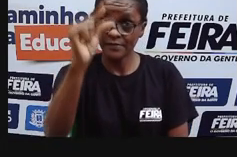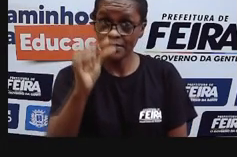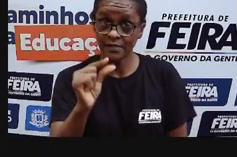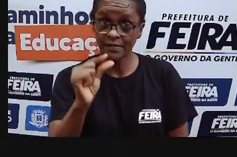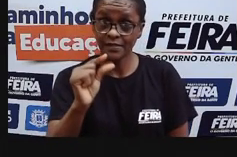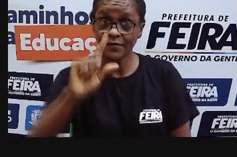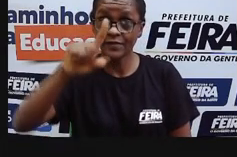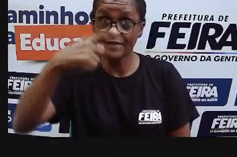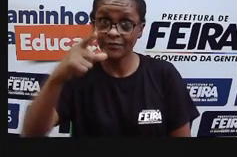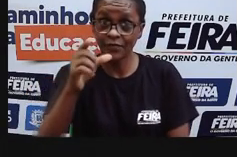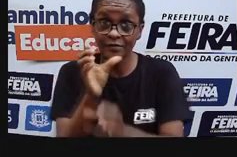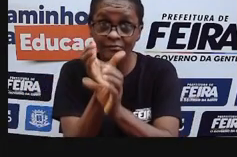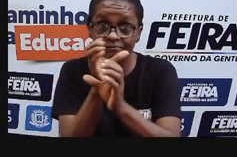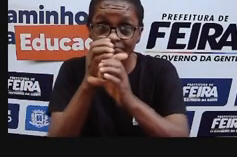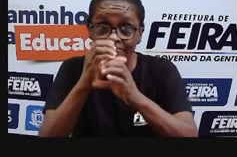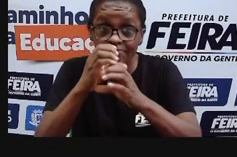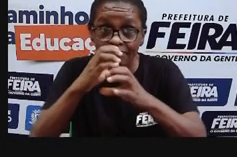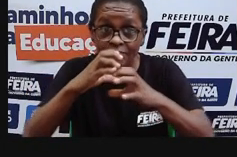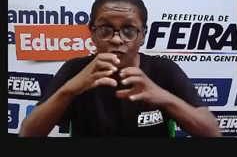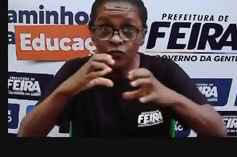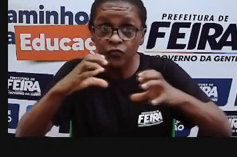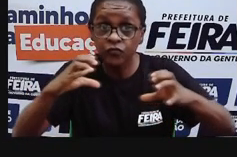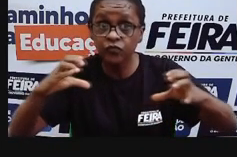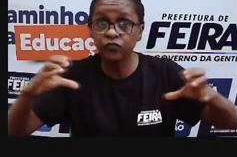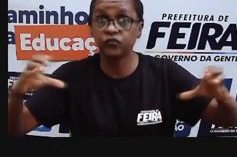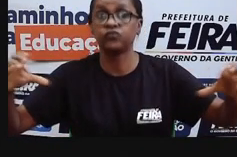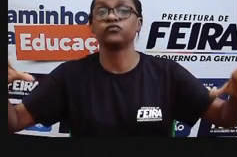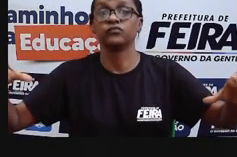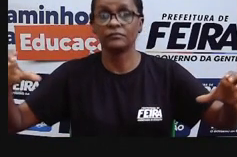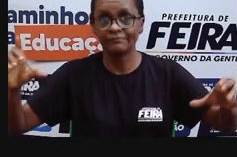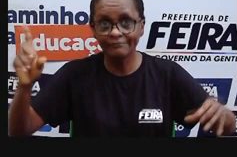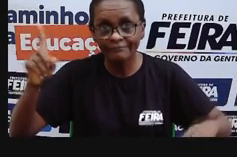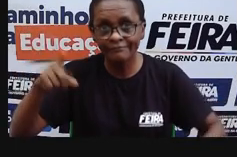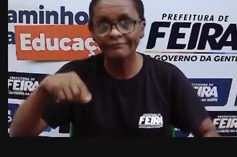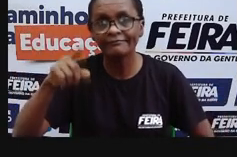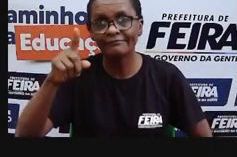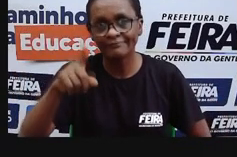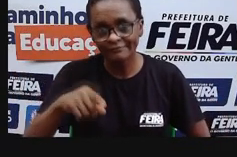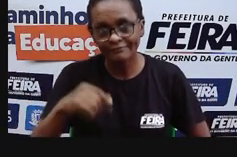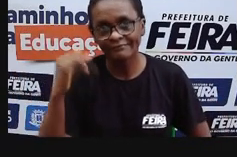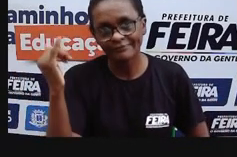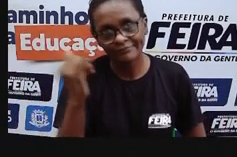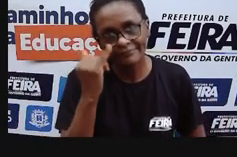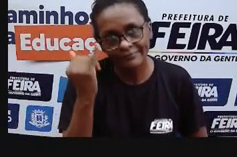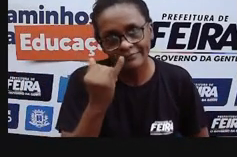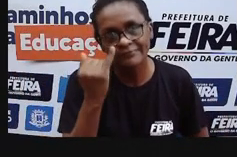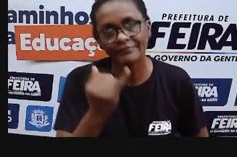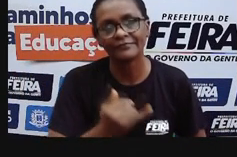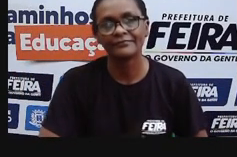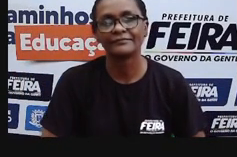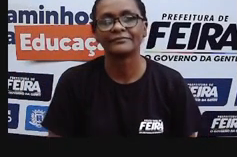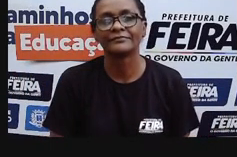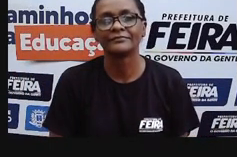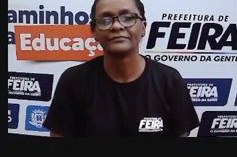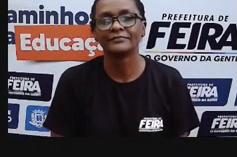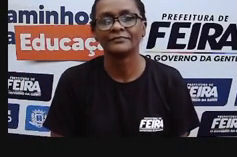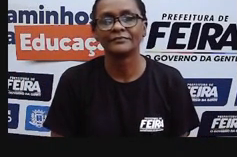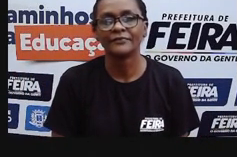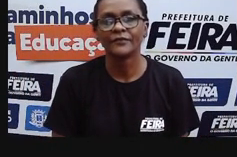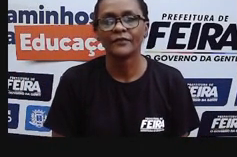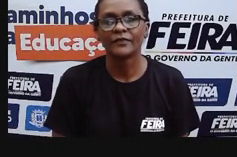Tranquilo? Aqui à direita a gente consegue ver uma imagem, né? Um desenho de um microscópio. O que é um